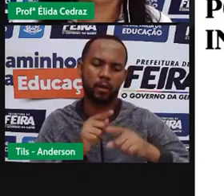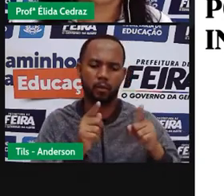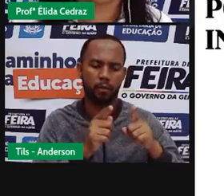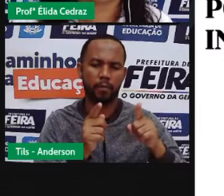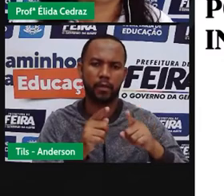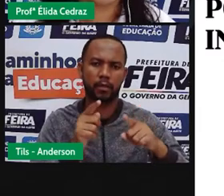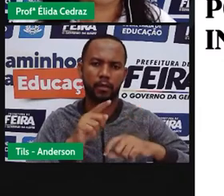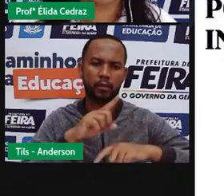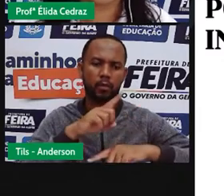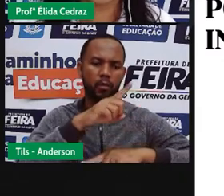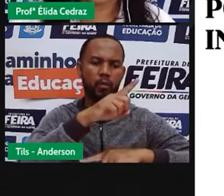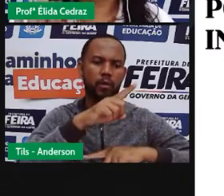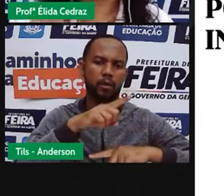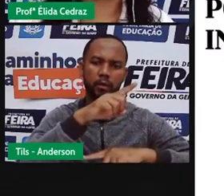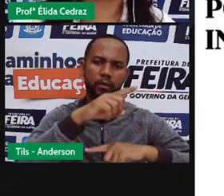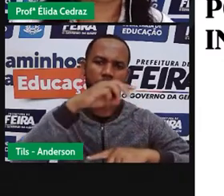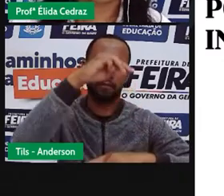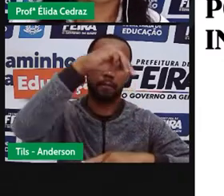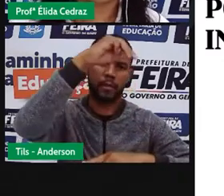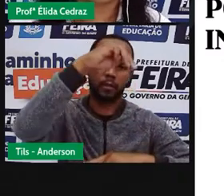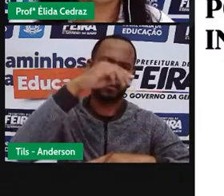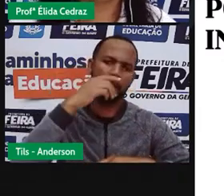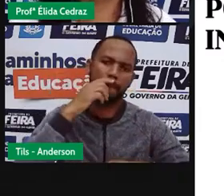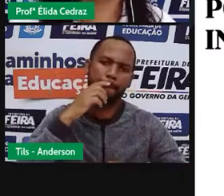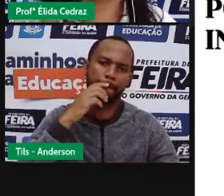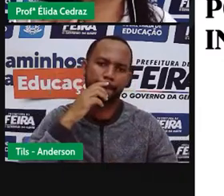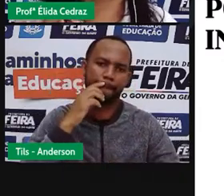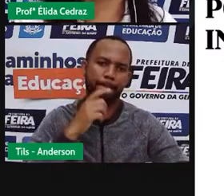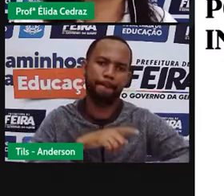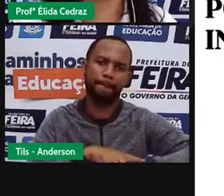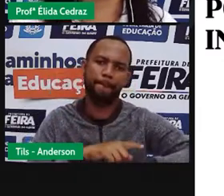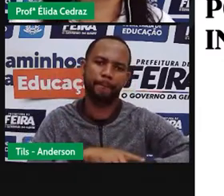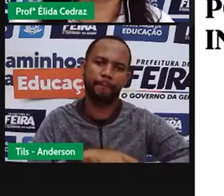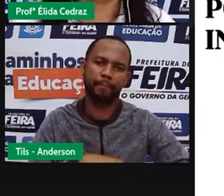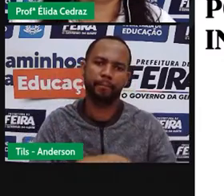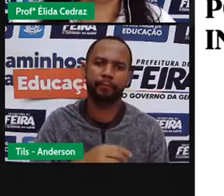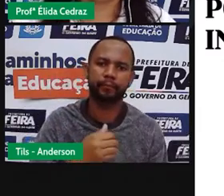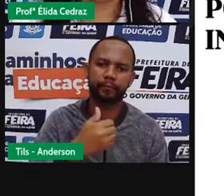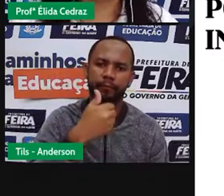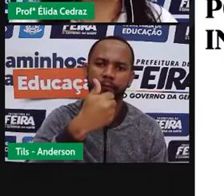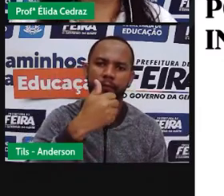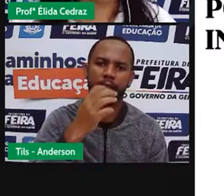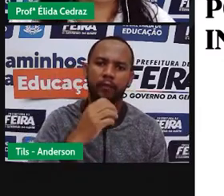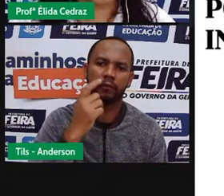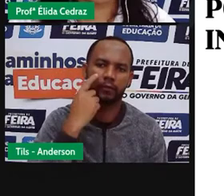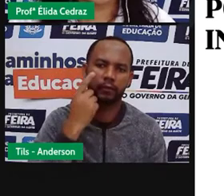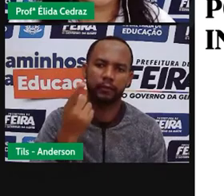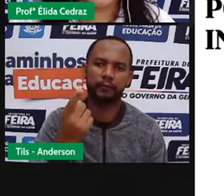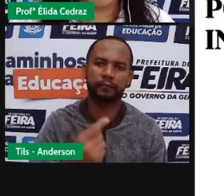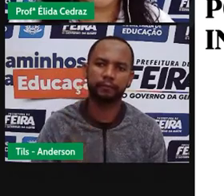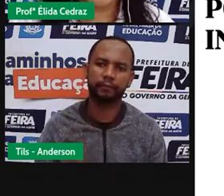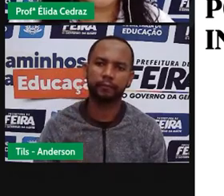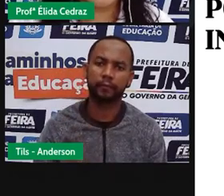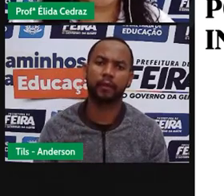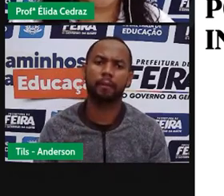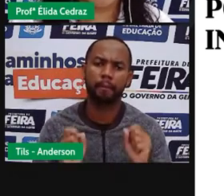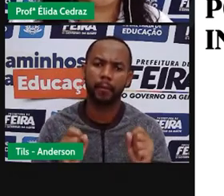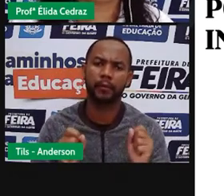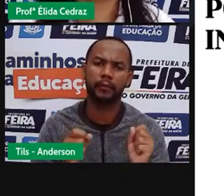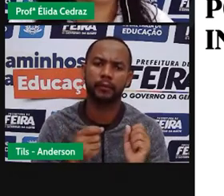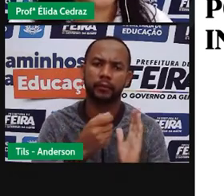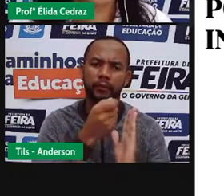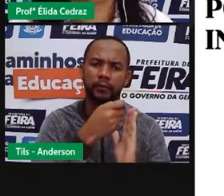indica os minutos. Nesse relógio são 10 horas e nós podemos escrever dessa